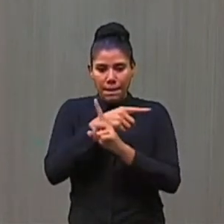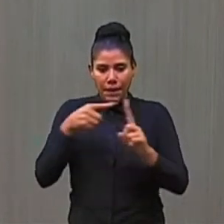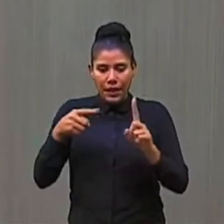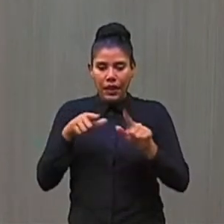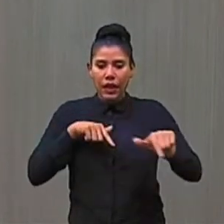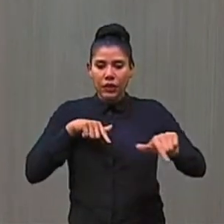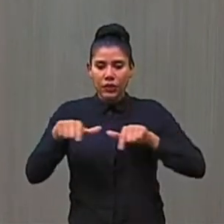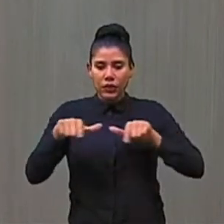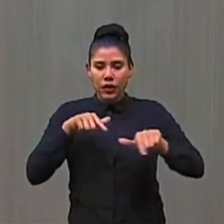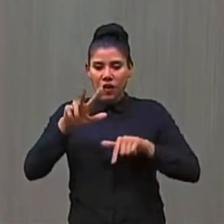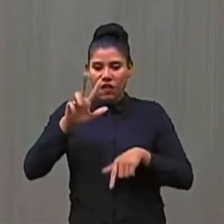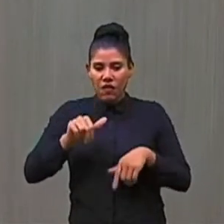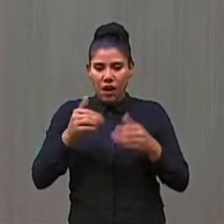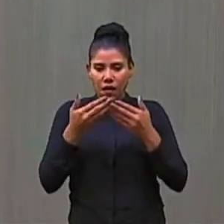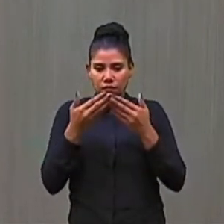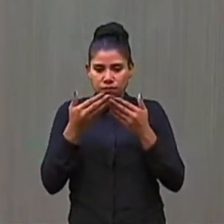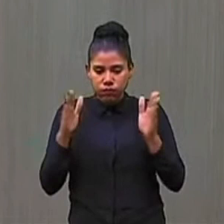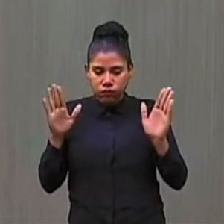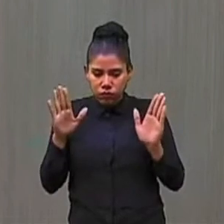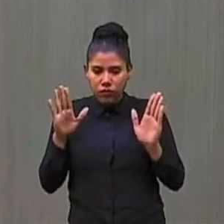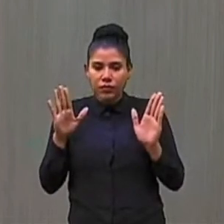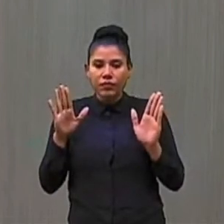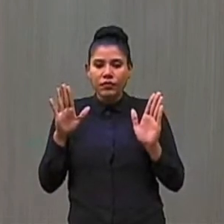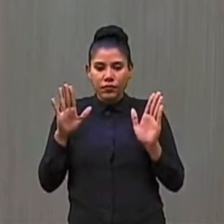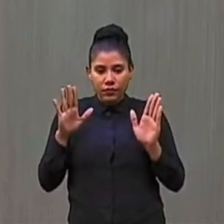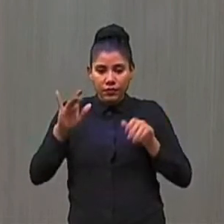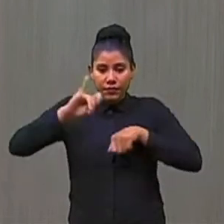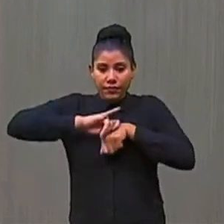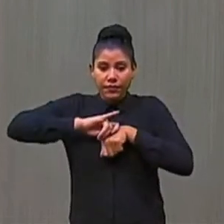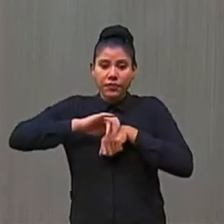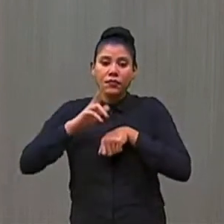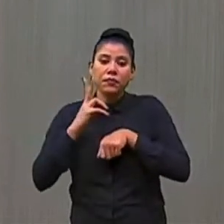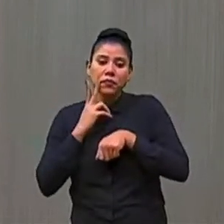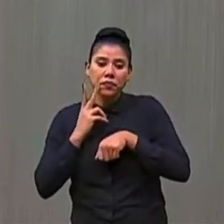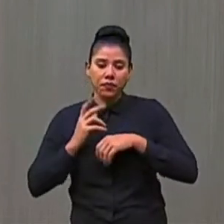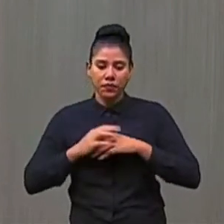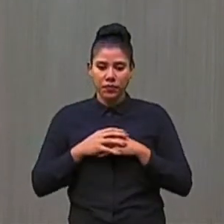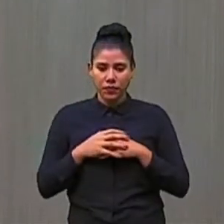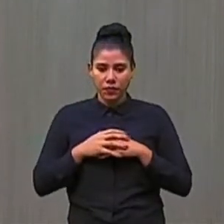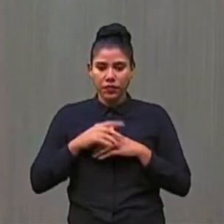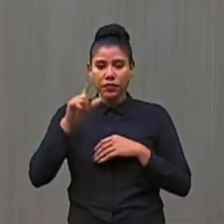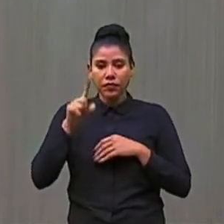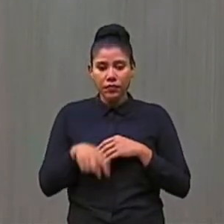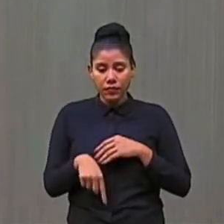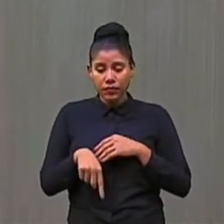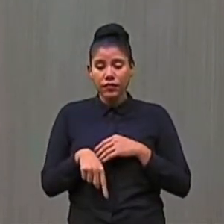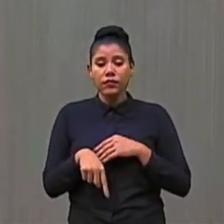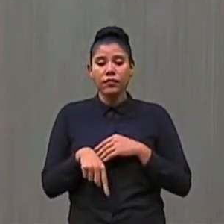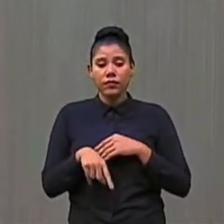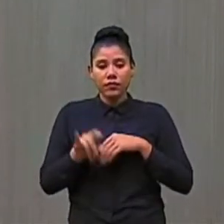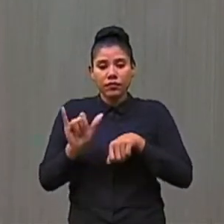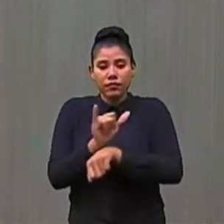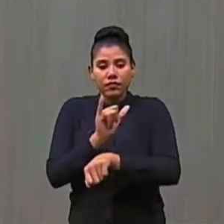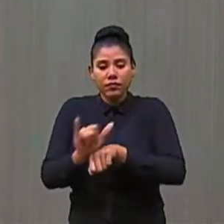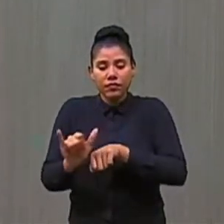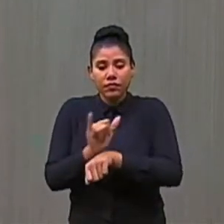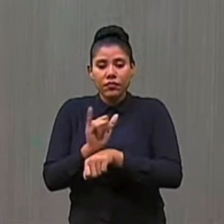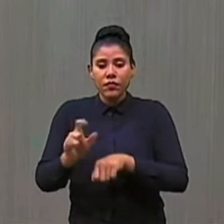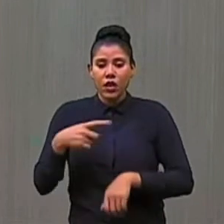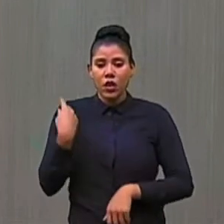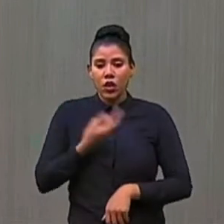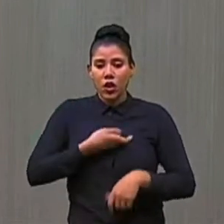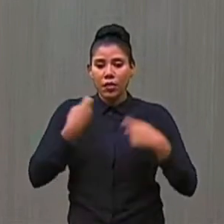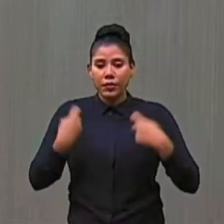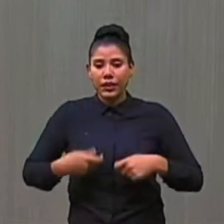empregos que foram gerados na capital cearense. É dessa forma que nós temos